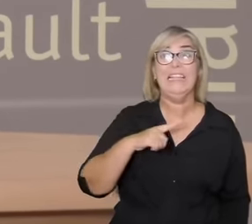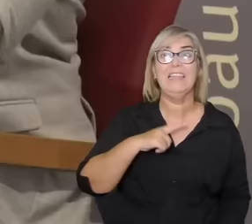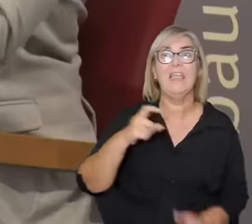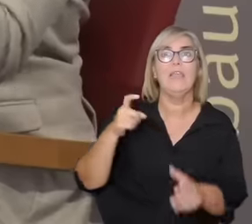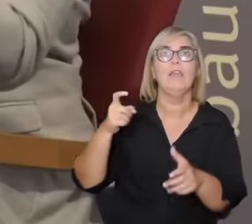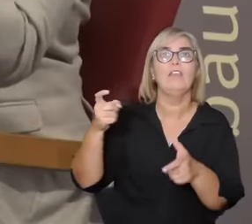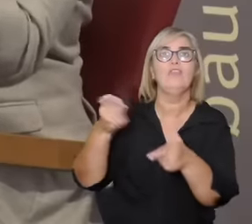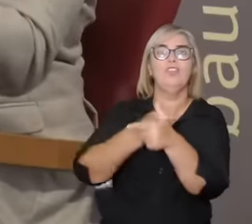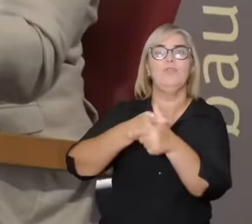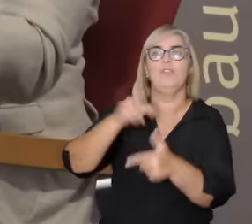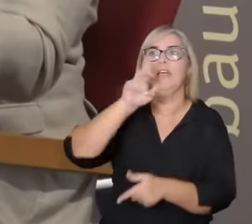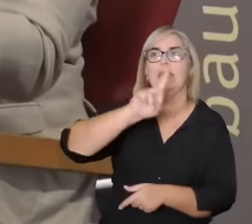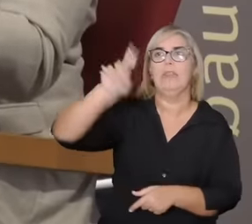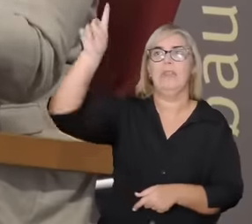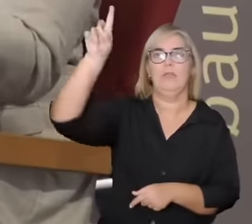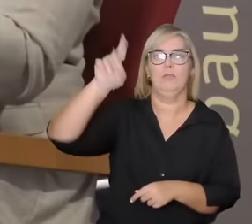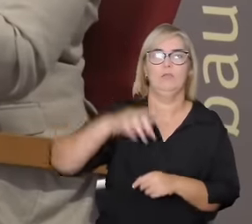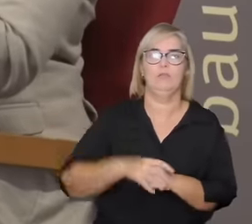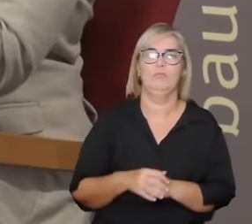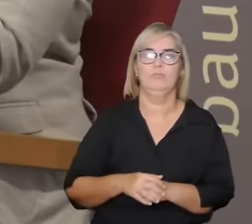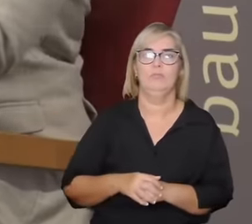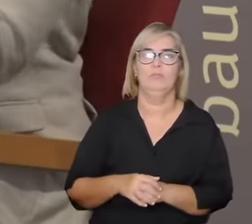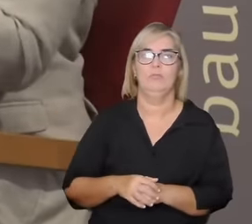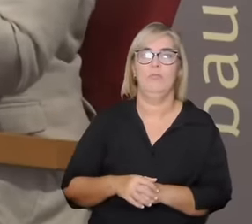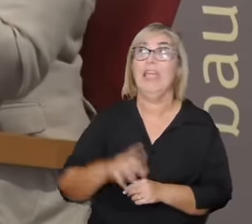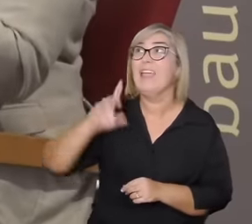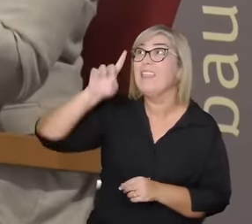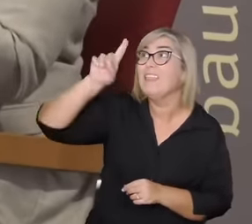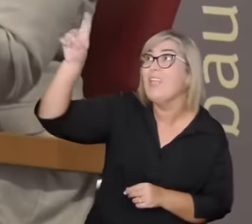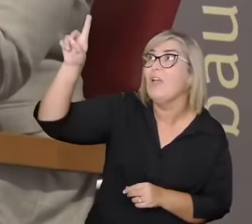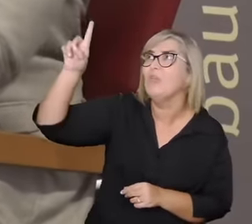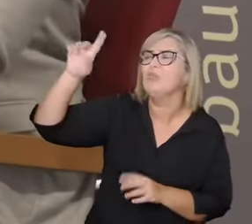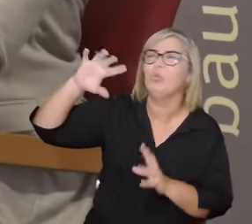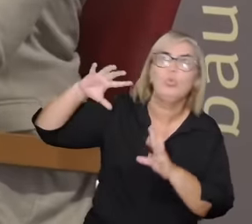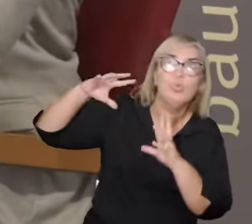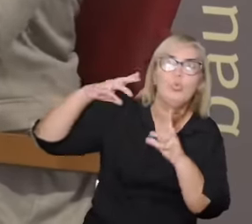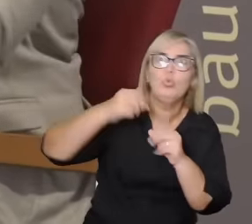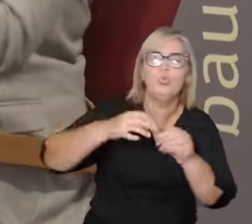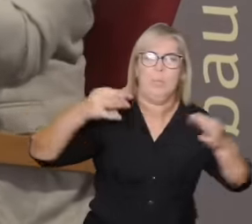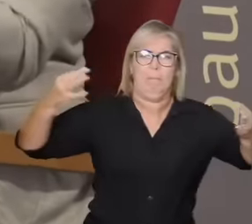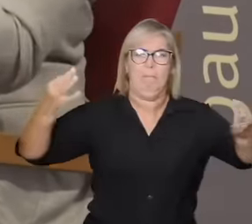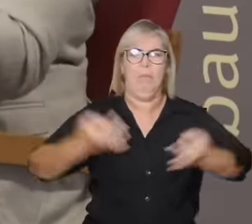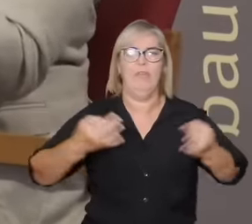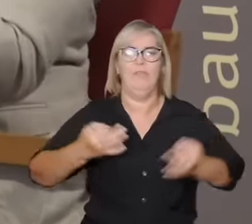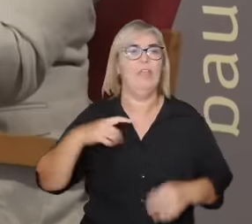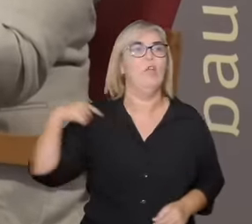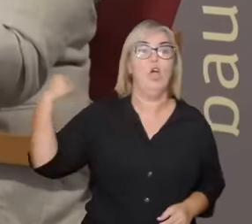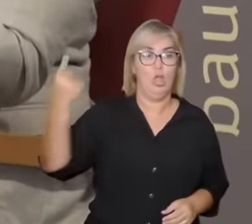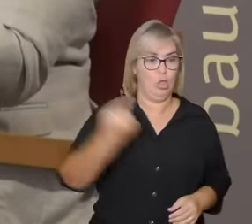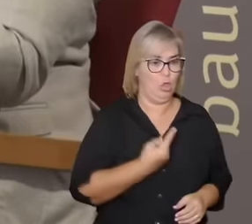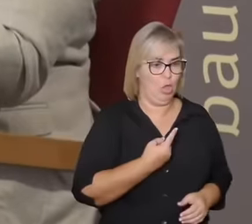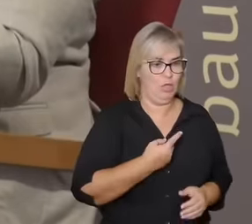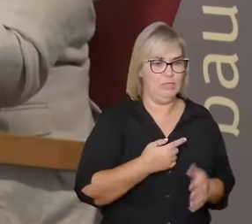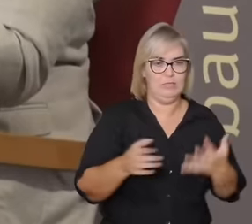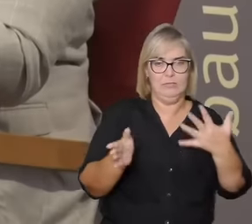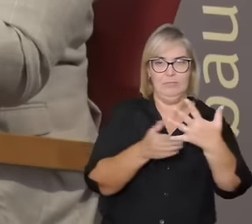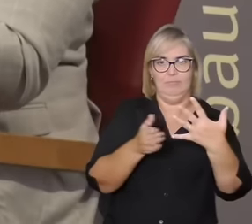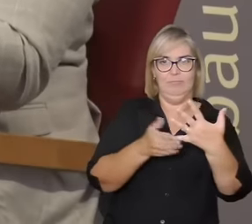esfera das relações de produção num mundo onde o mercado também nos coloca constantemente em dívida